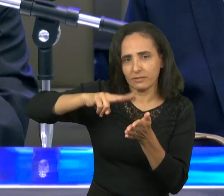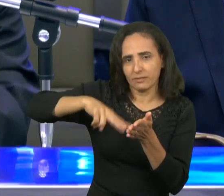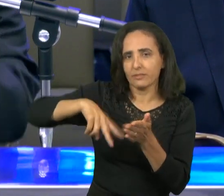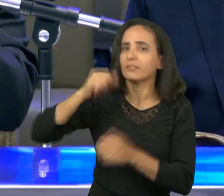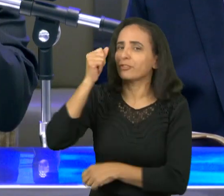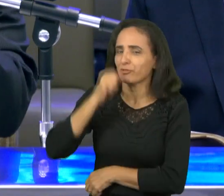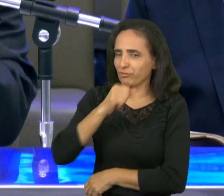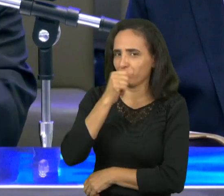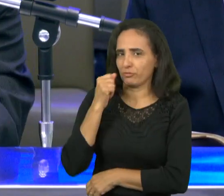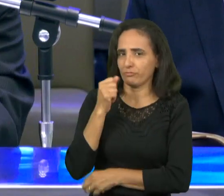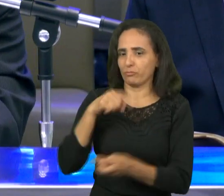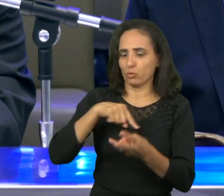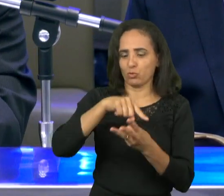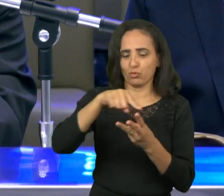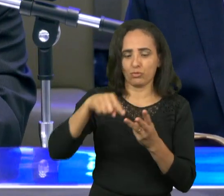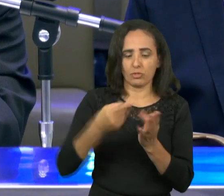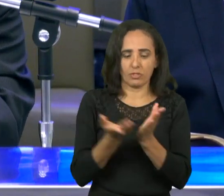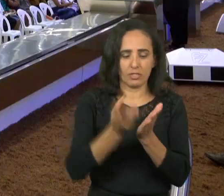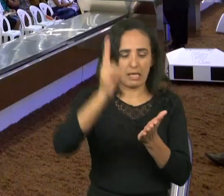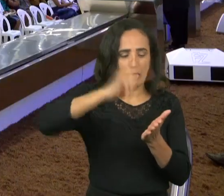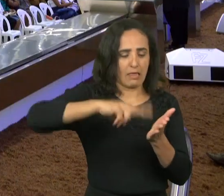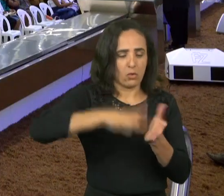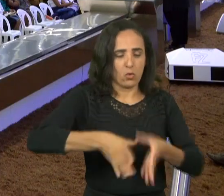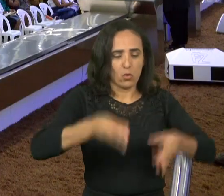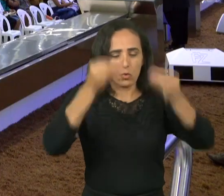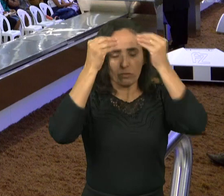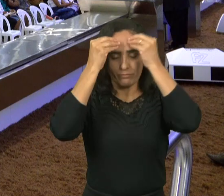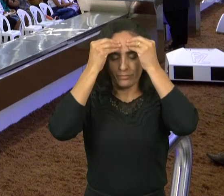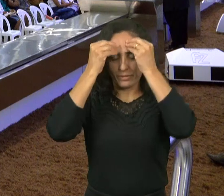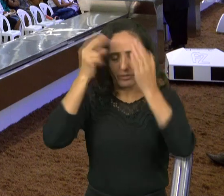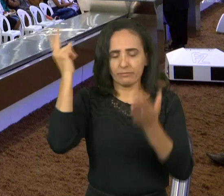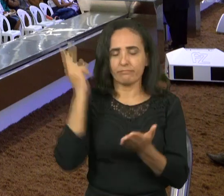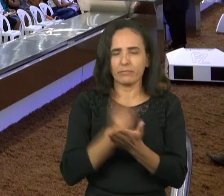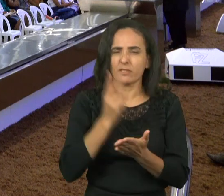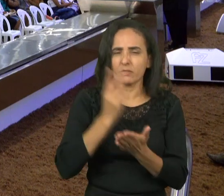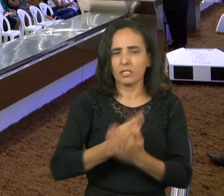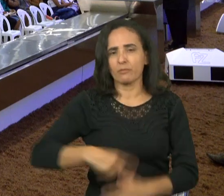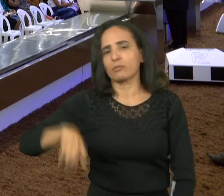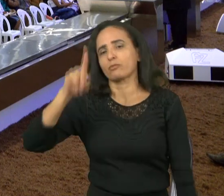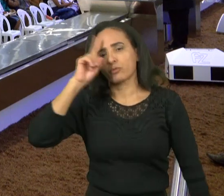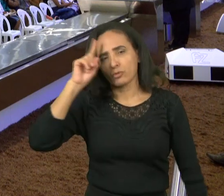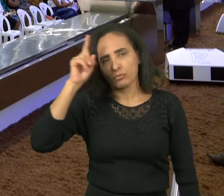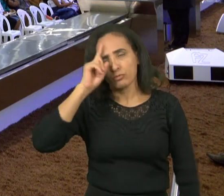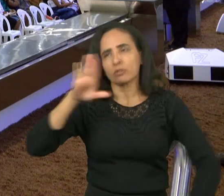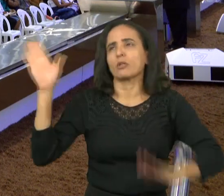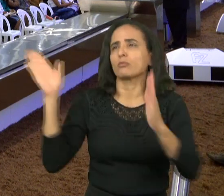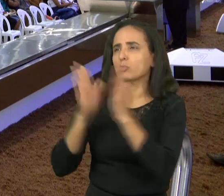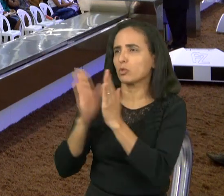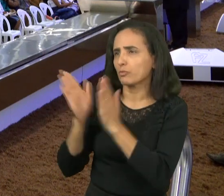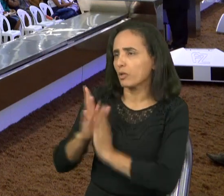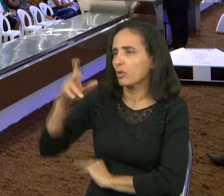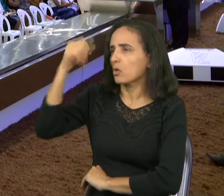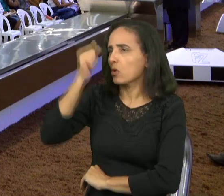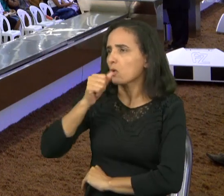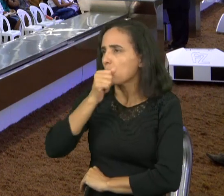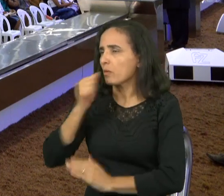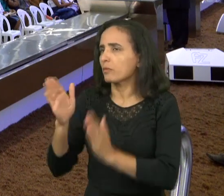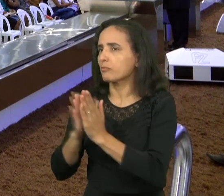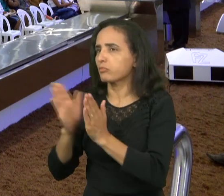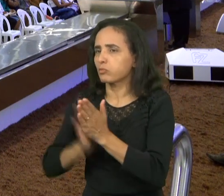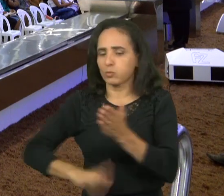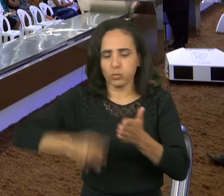sua vida quem diz amém irmãos todos os momentos todas as horas do seu dia